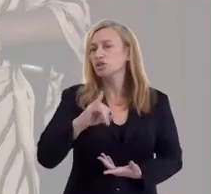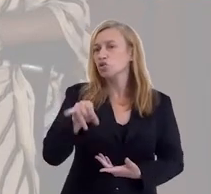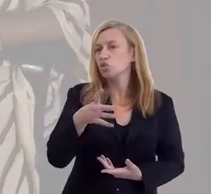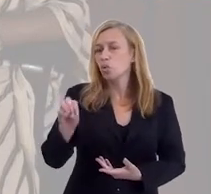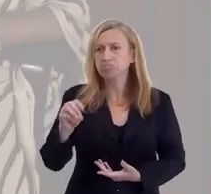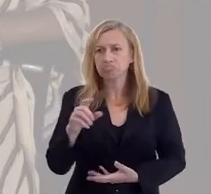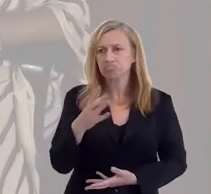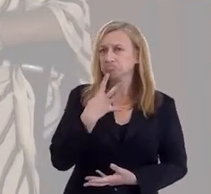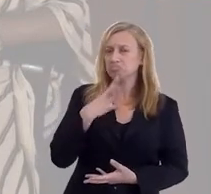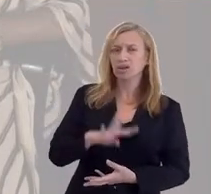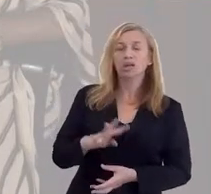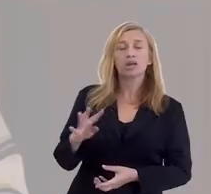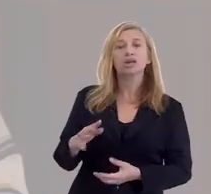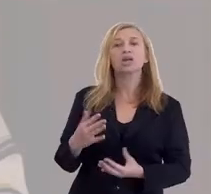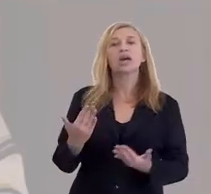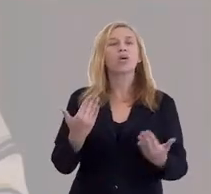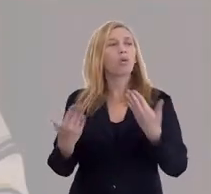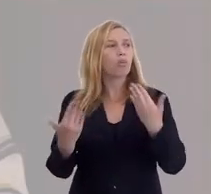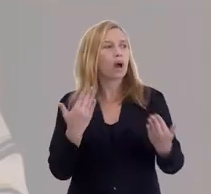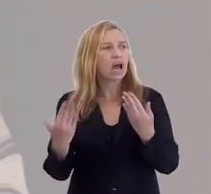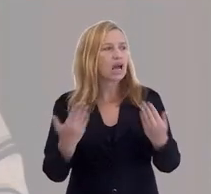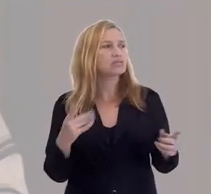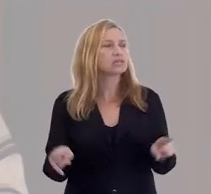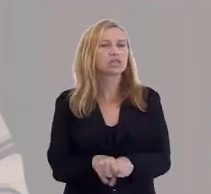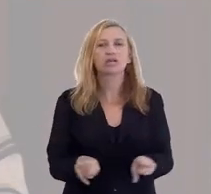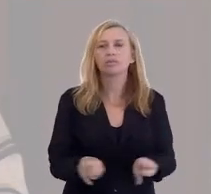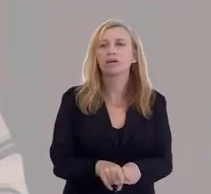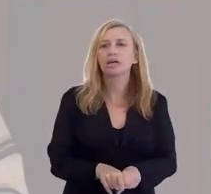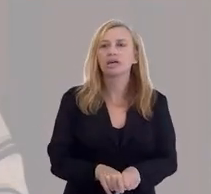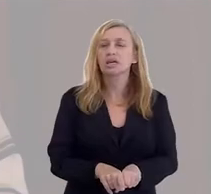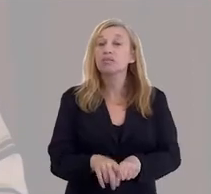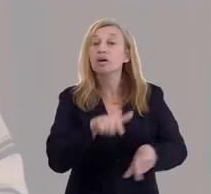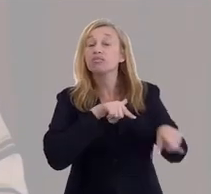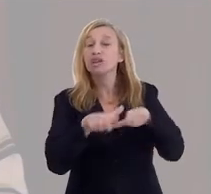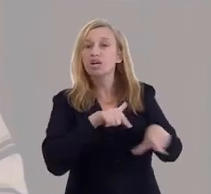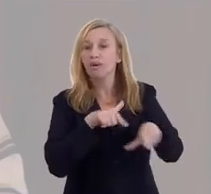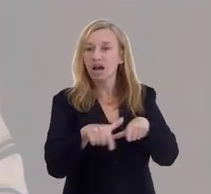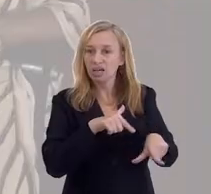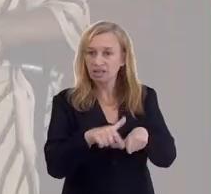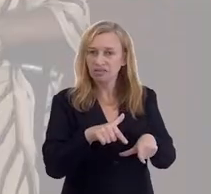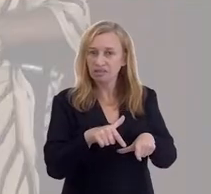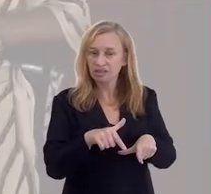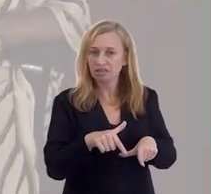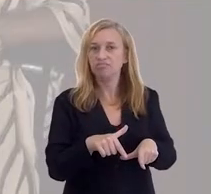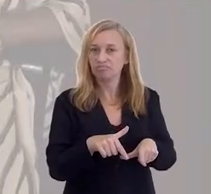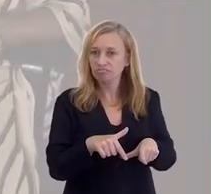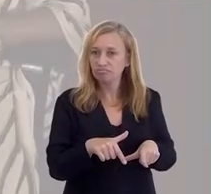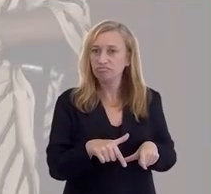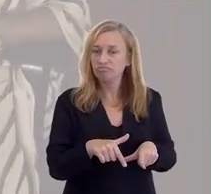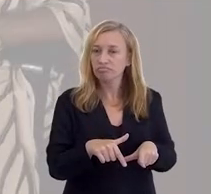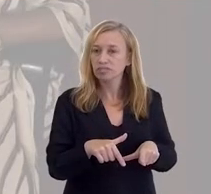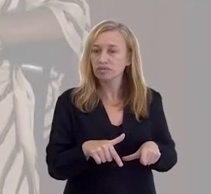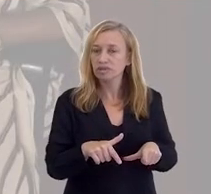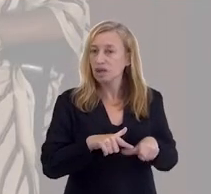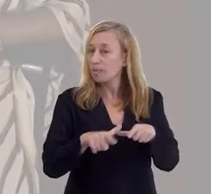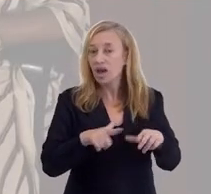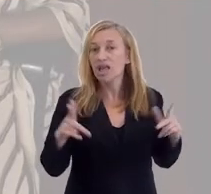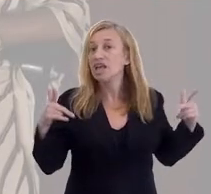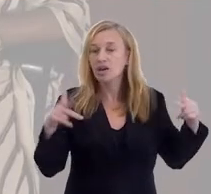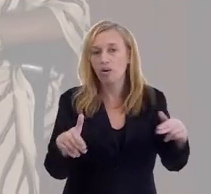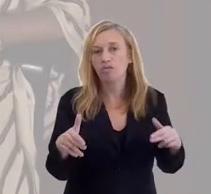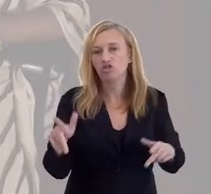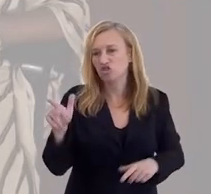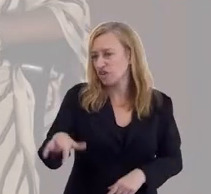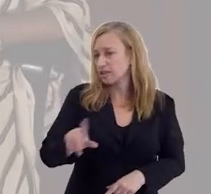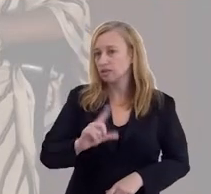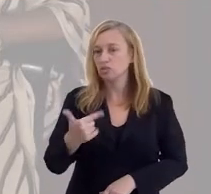Joãozinho, que a gente não conhece. A equivalência está pelo trabalho, pela